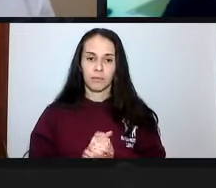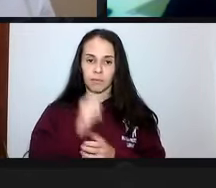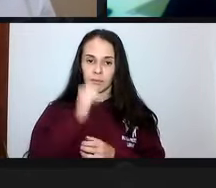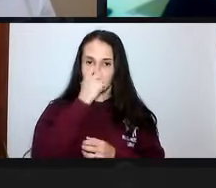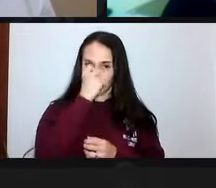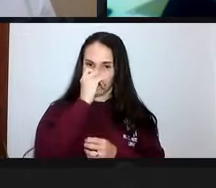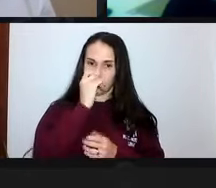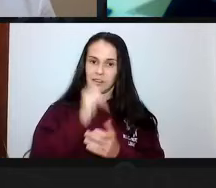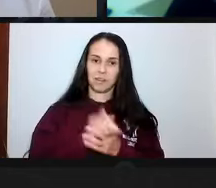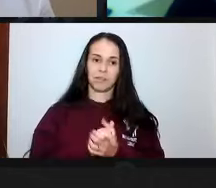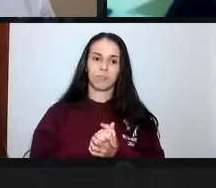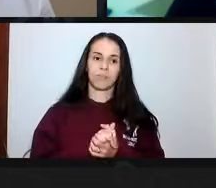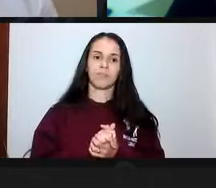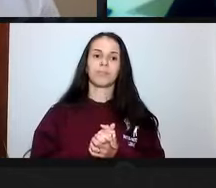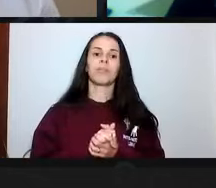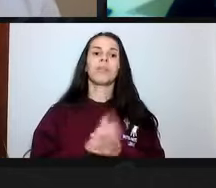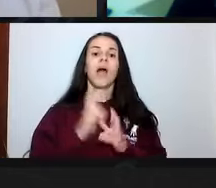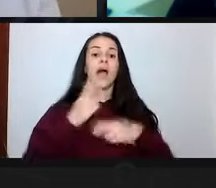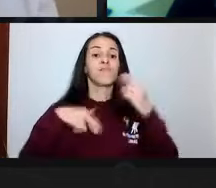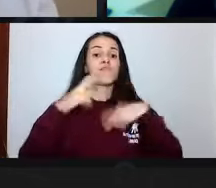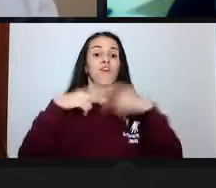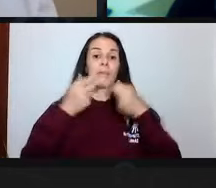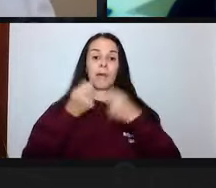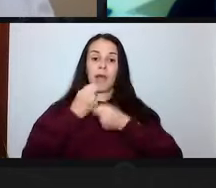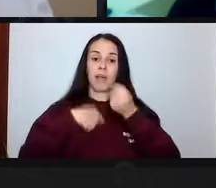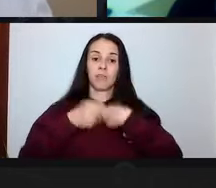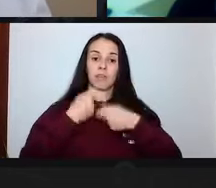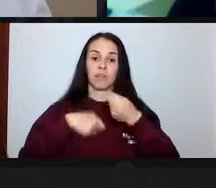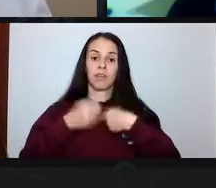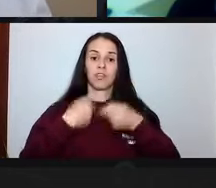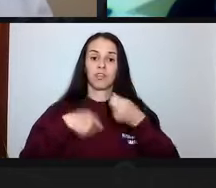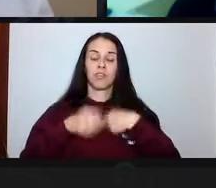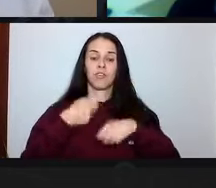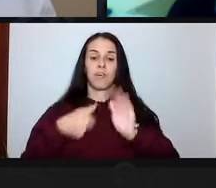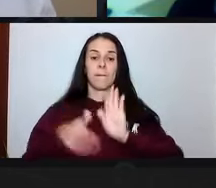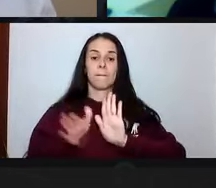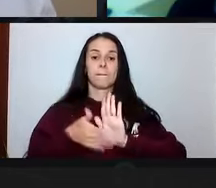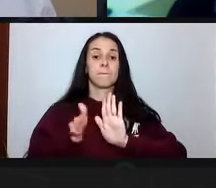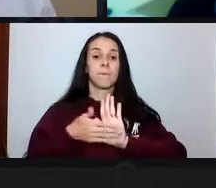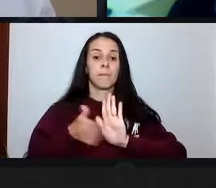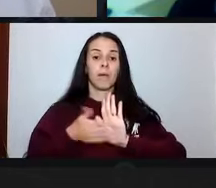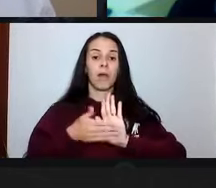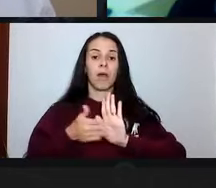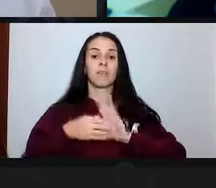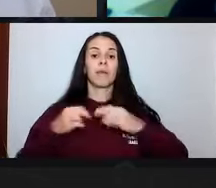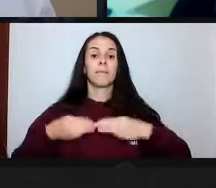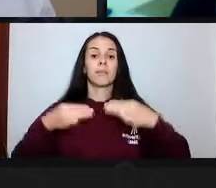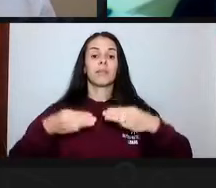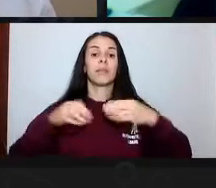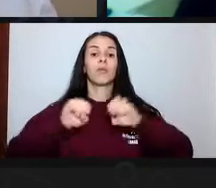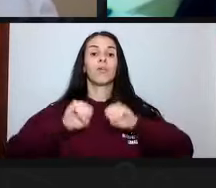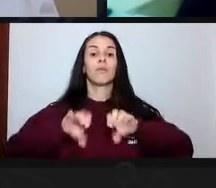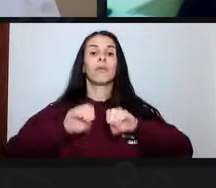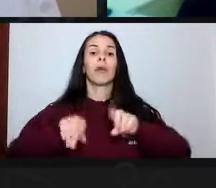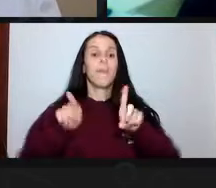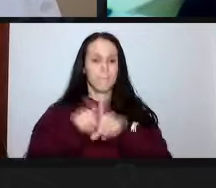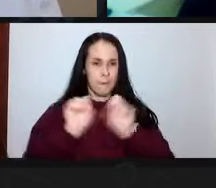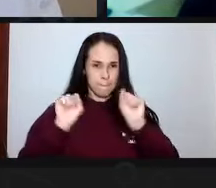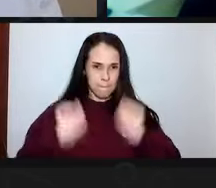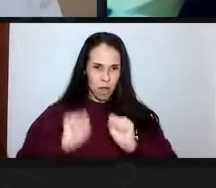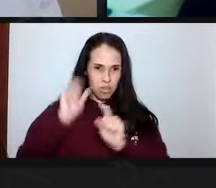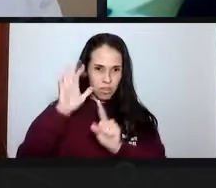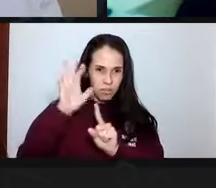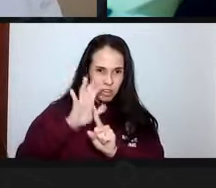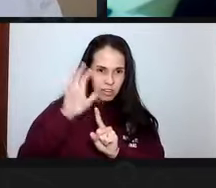A reforma administrativa proposta pelo professor Everton Piccolotto, a reforma administrativa proposta pelo Ministério da Economia também poderá nos